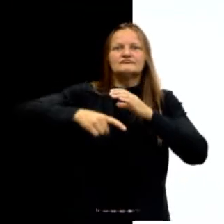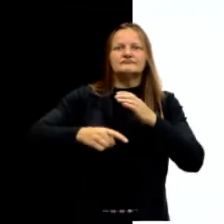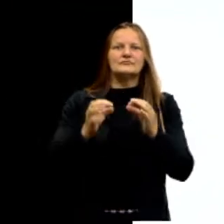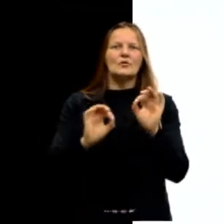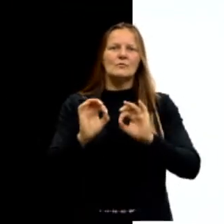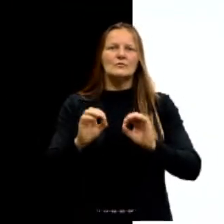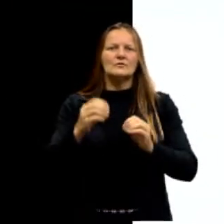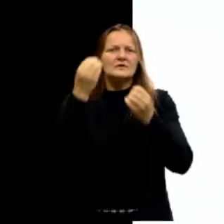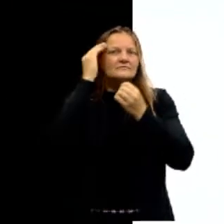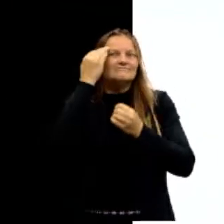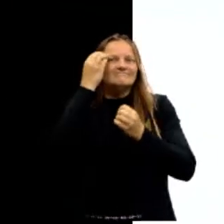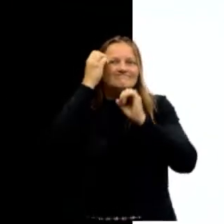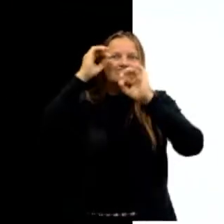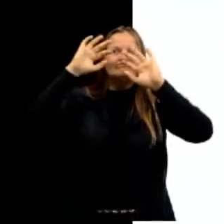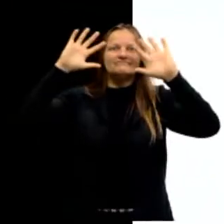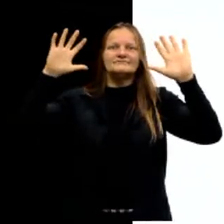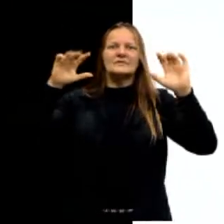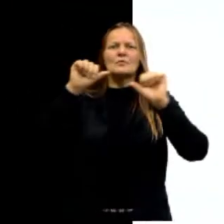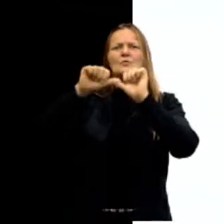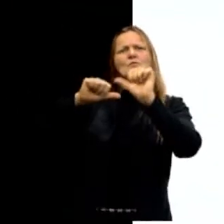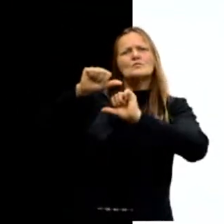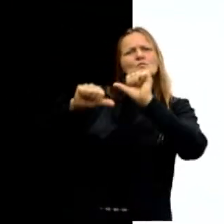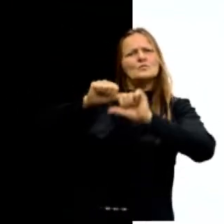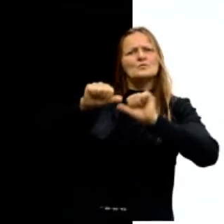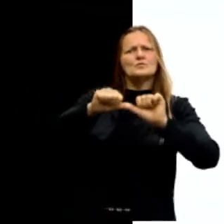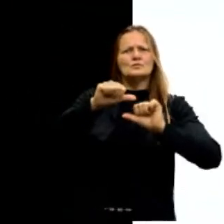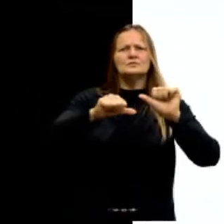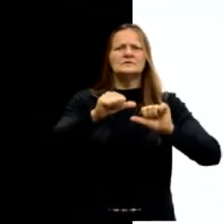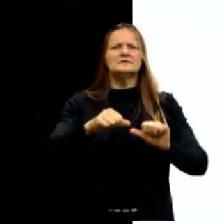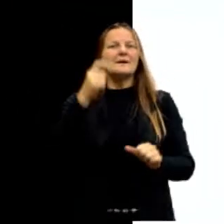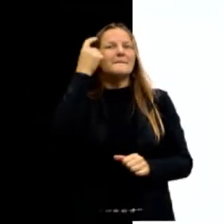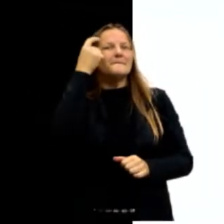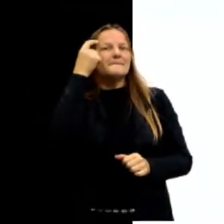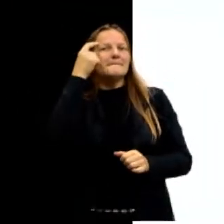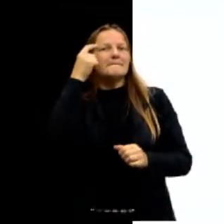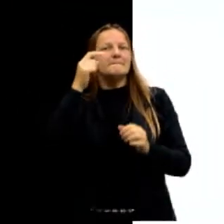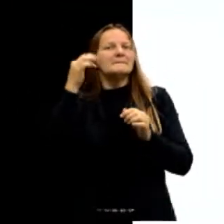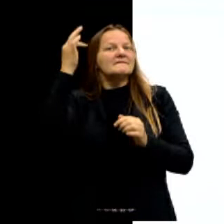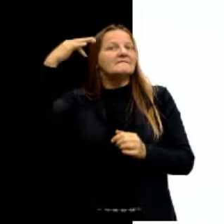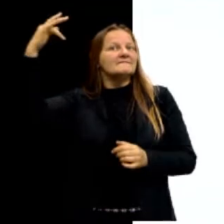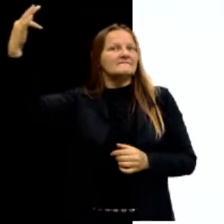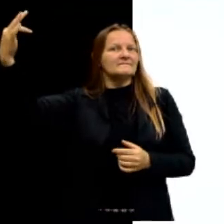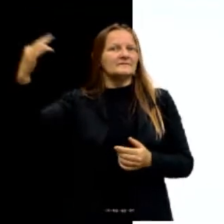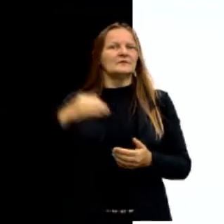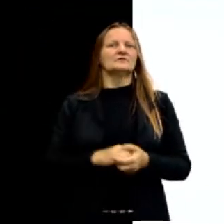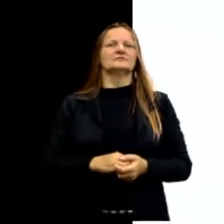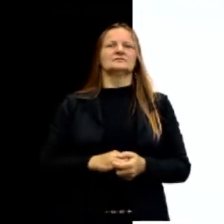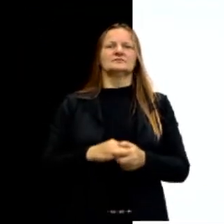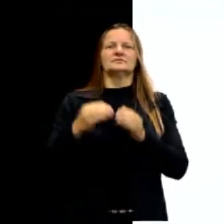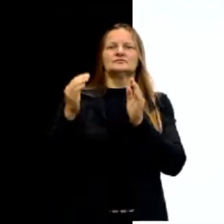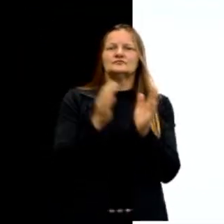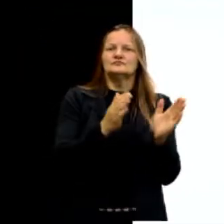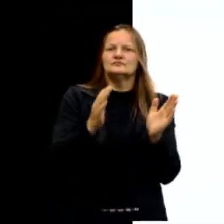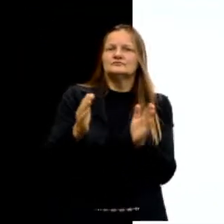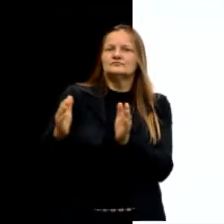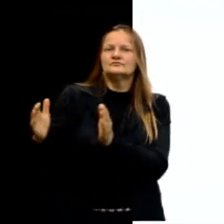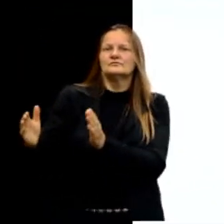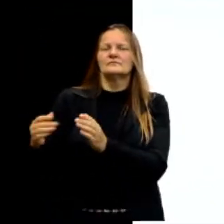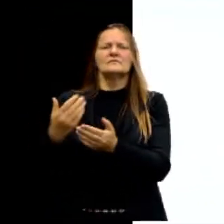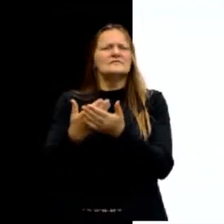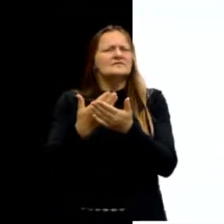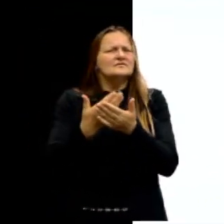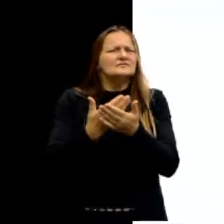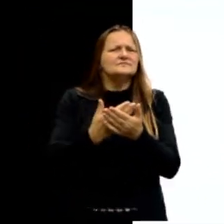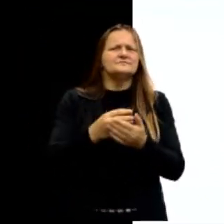Compreender as mudanças e permanências nos pensamentos dos filósofos, nos períodos estudados em relação